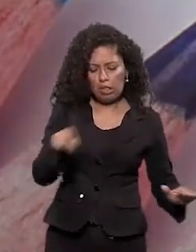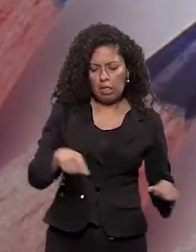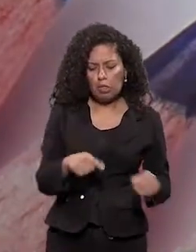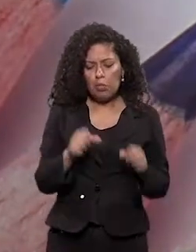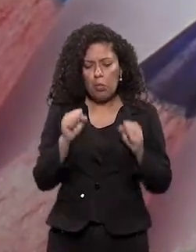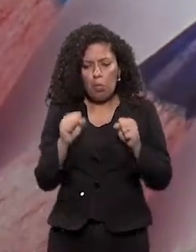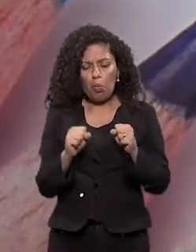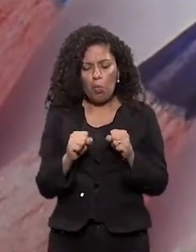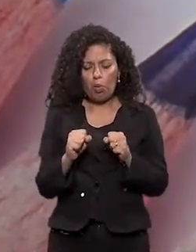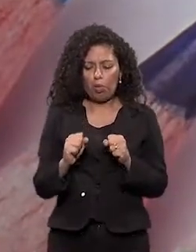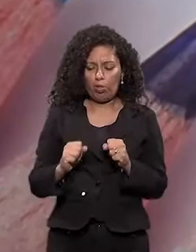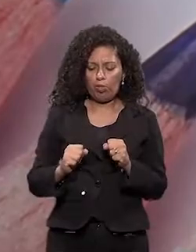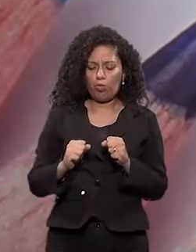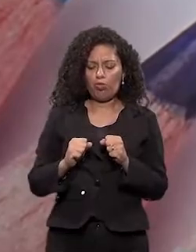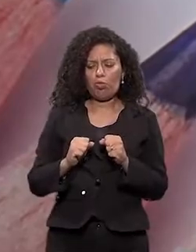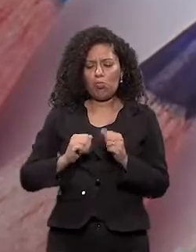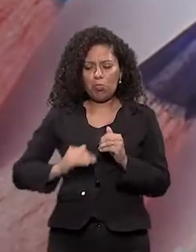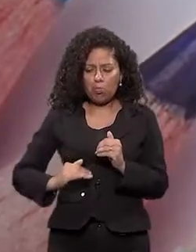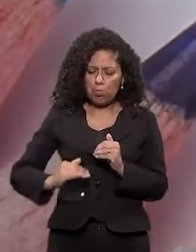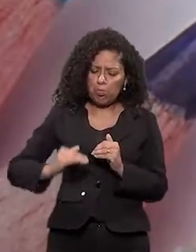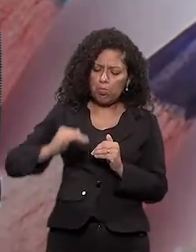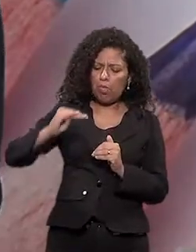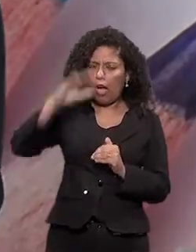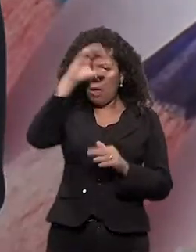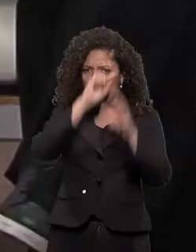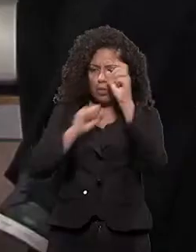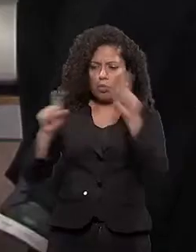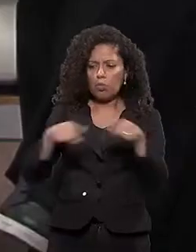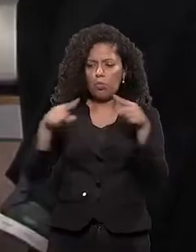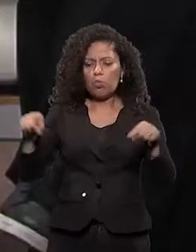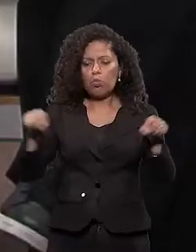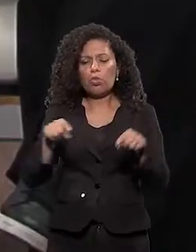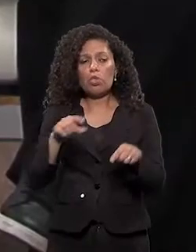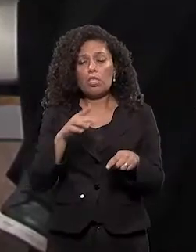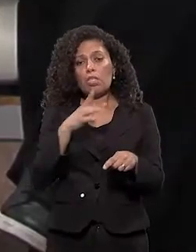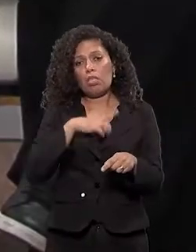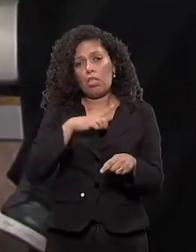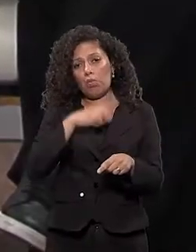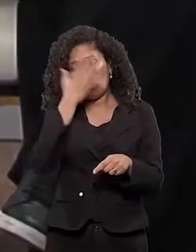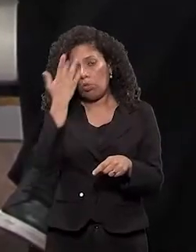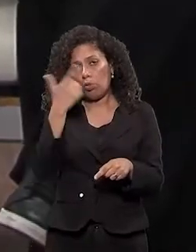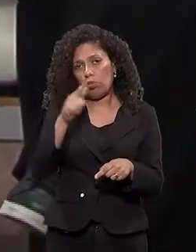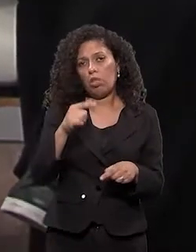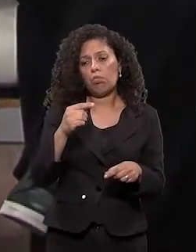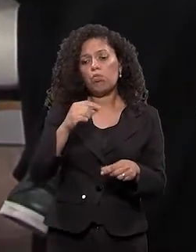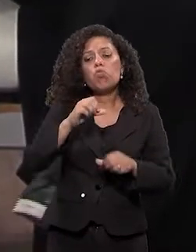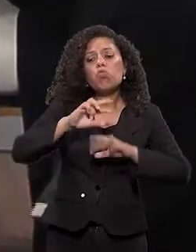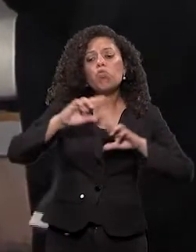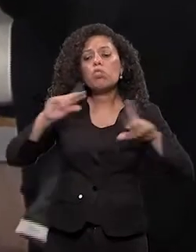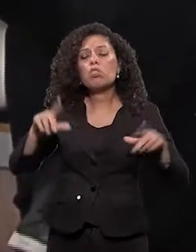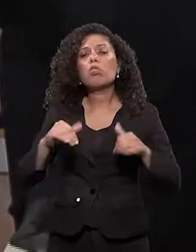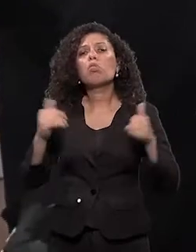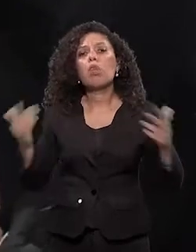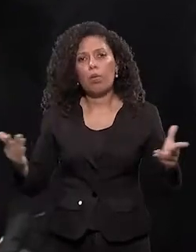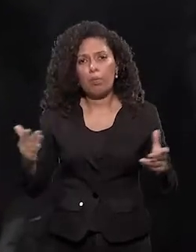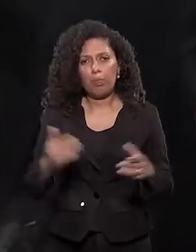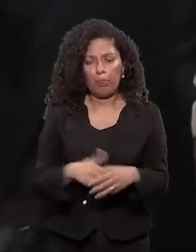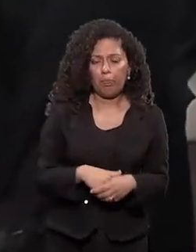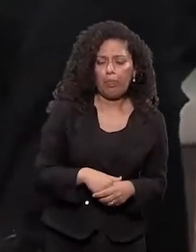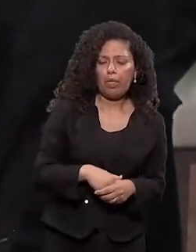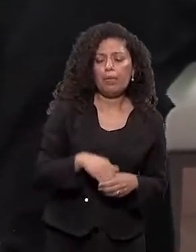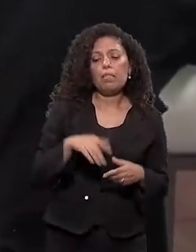desenvolvimento e o que não tem? Quais são os ganhos? Olha, existem estudos científicos que comprovam